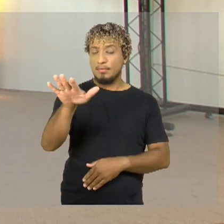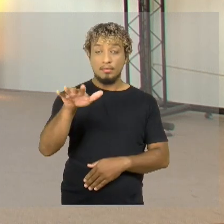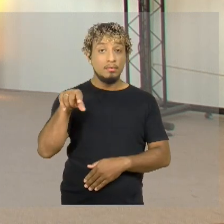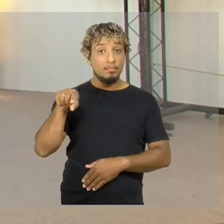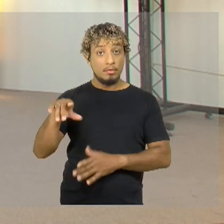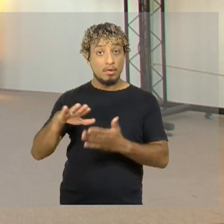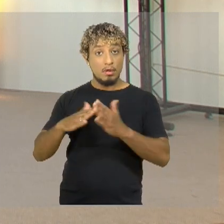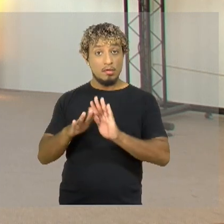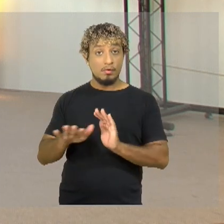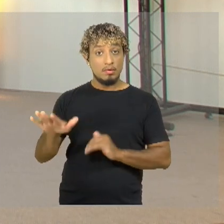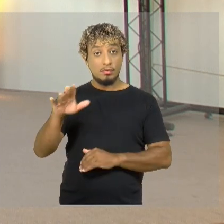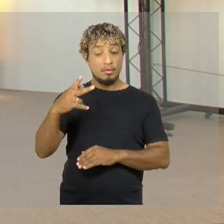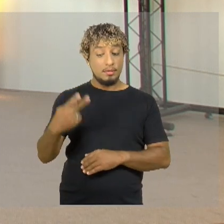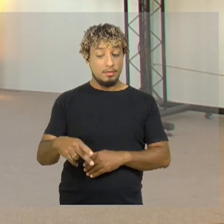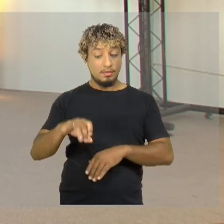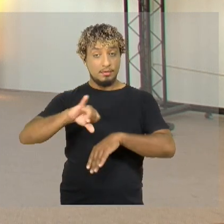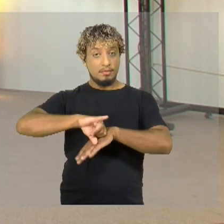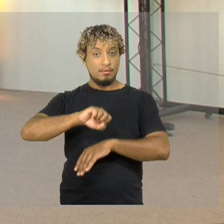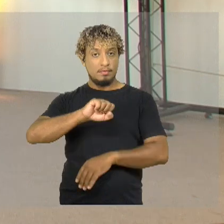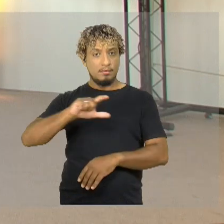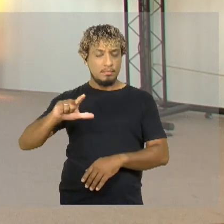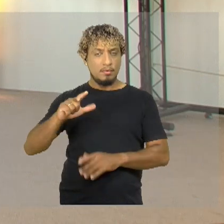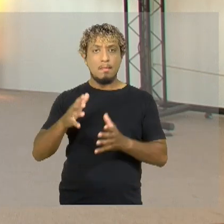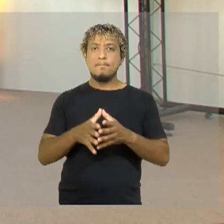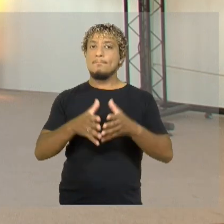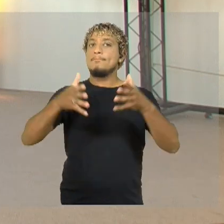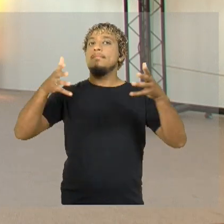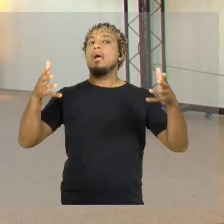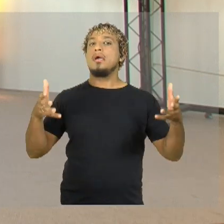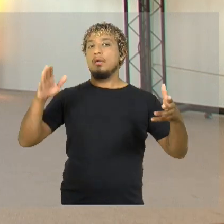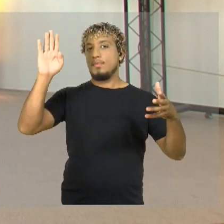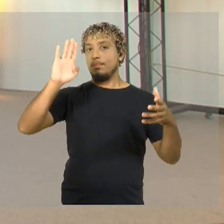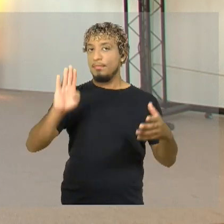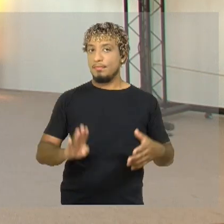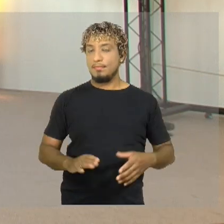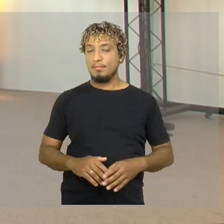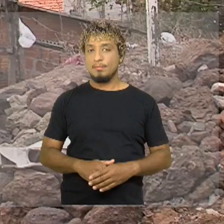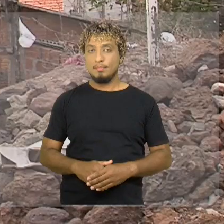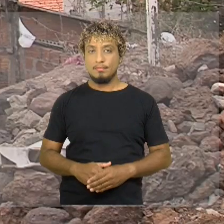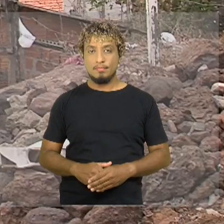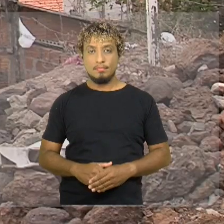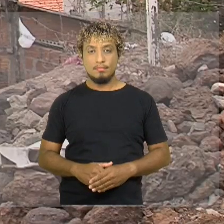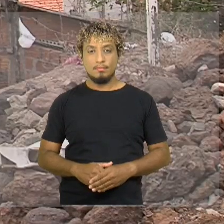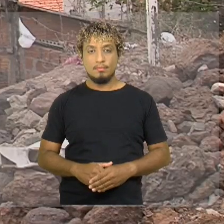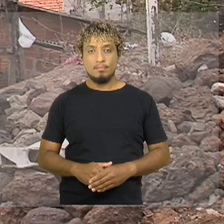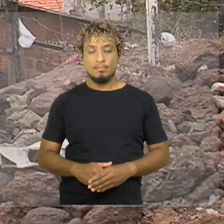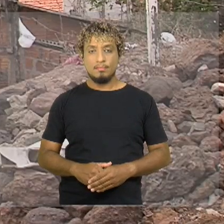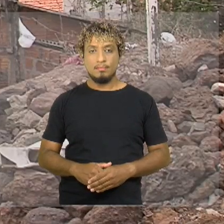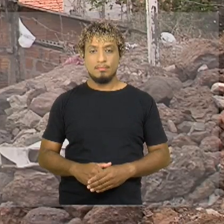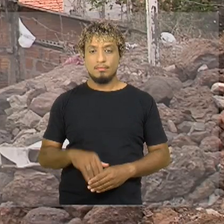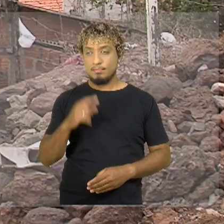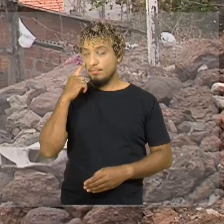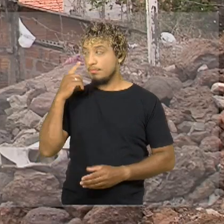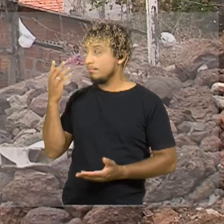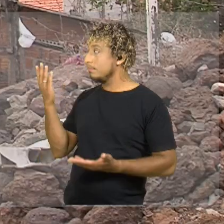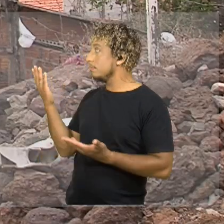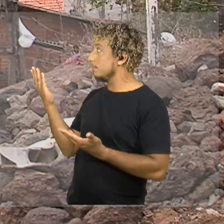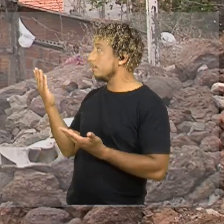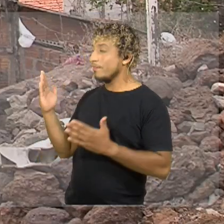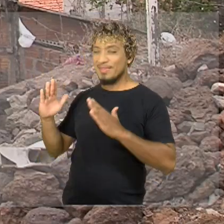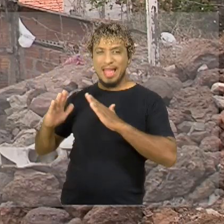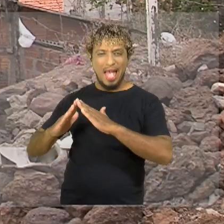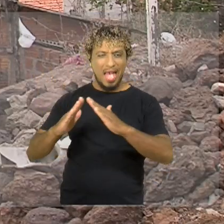favelas da capital maranhense estão entre as maiores do Brasil. O amontoado de casas